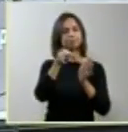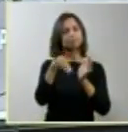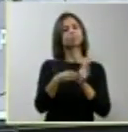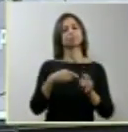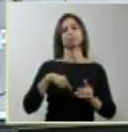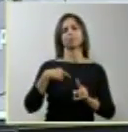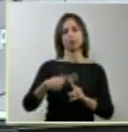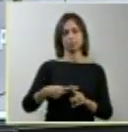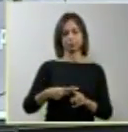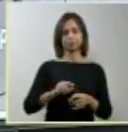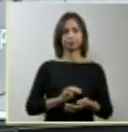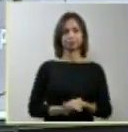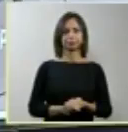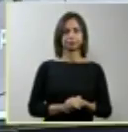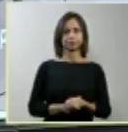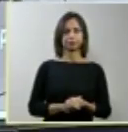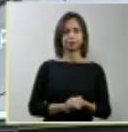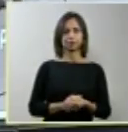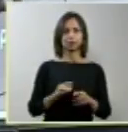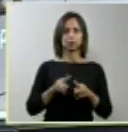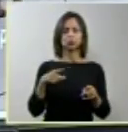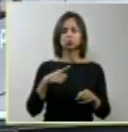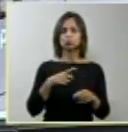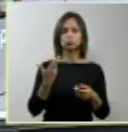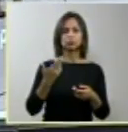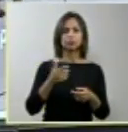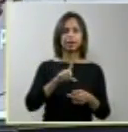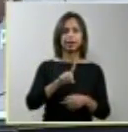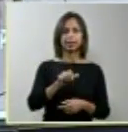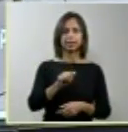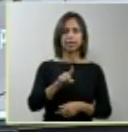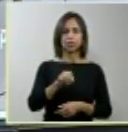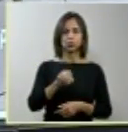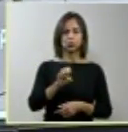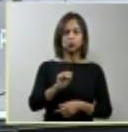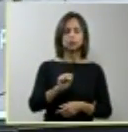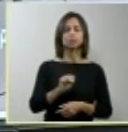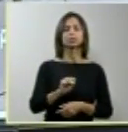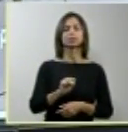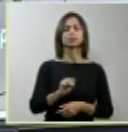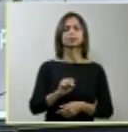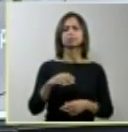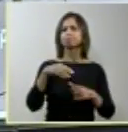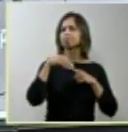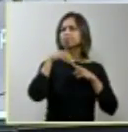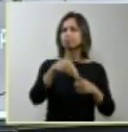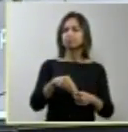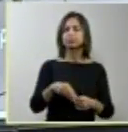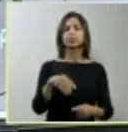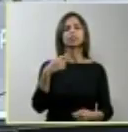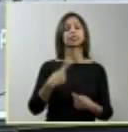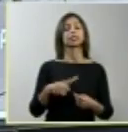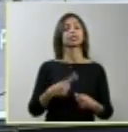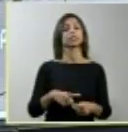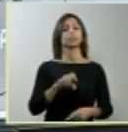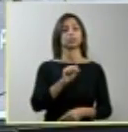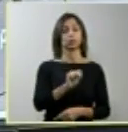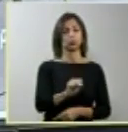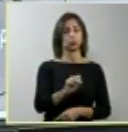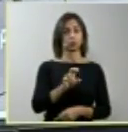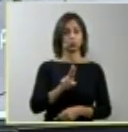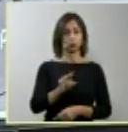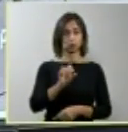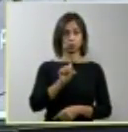Um dos dados fundamentais, senhor ministro, é que o Sistema Único de Saúde, no ano